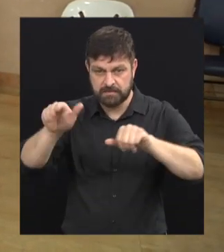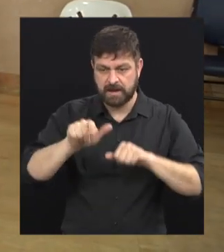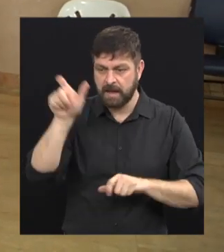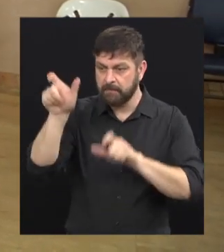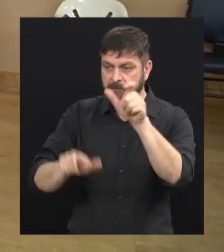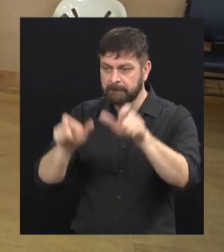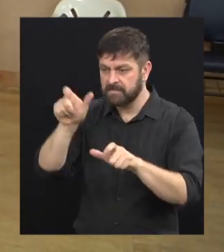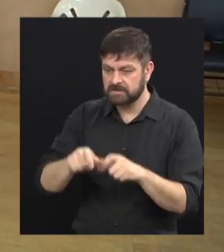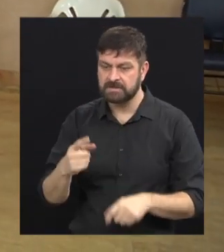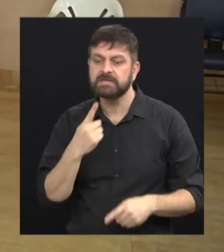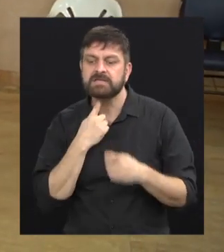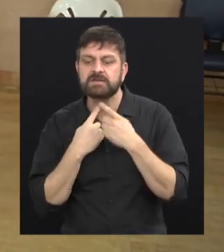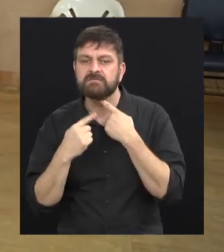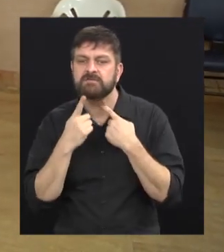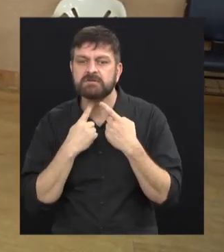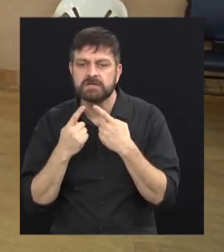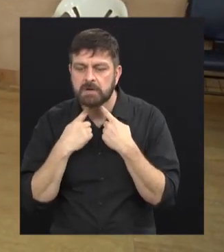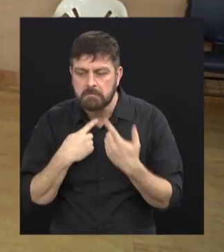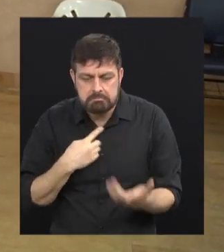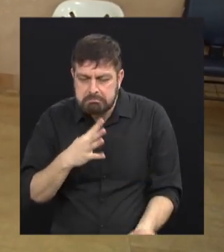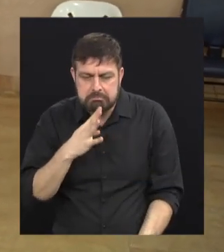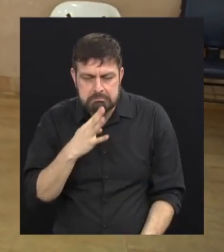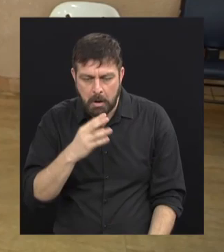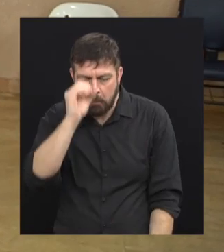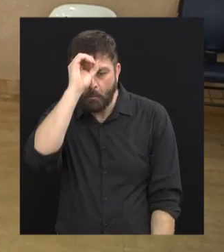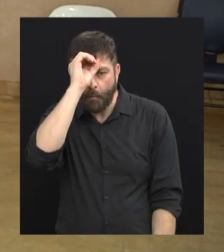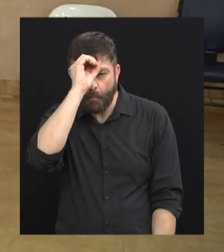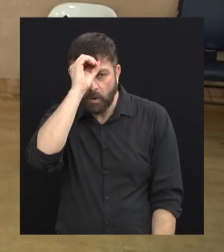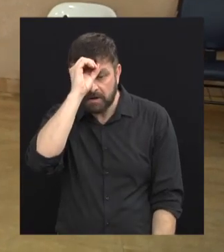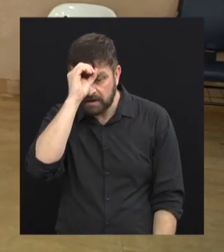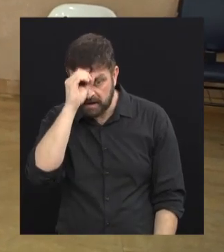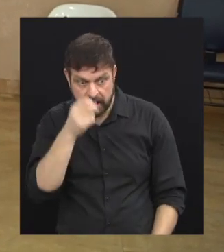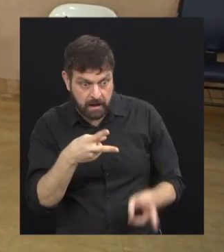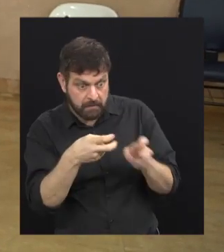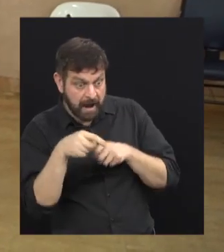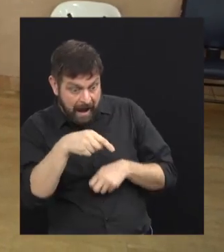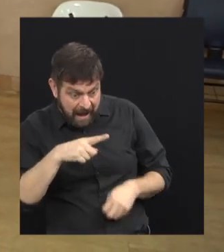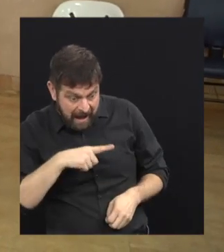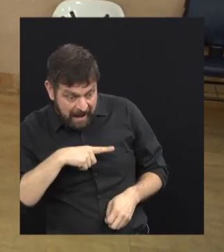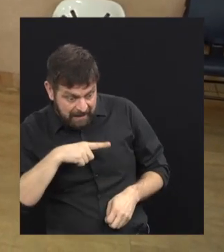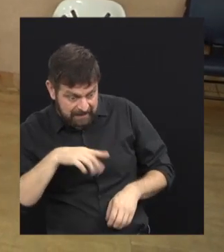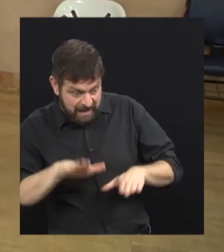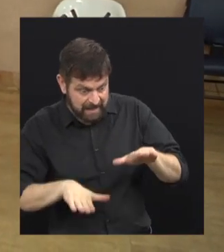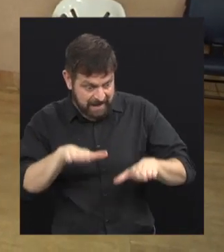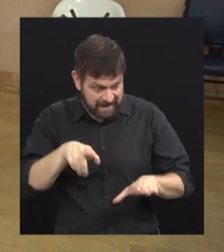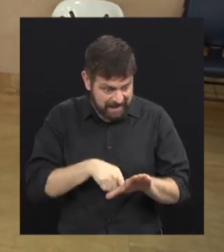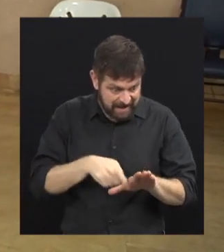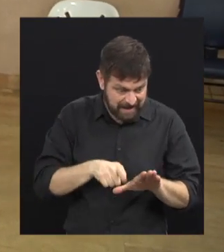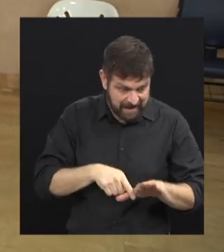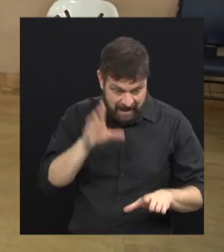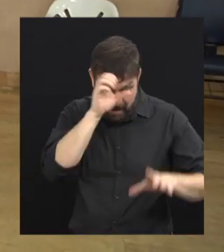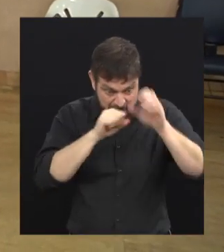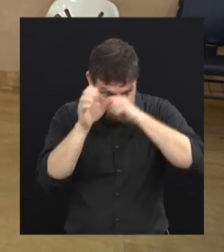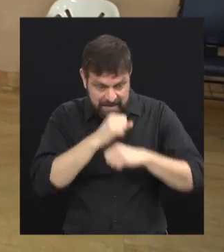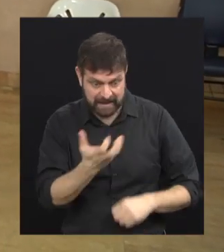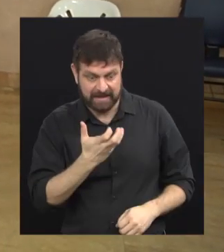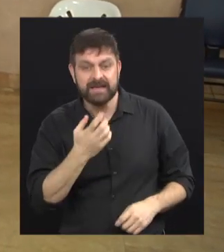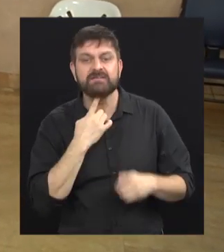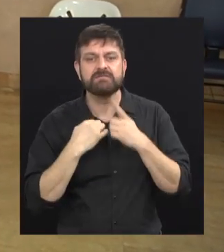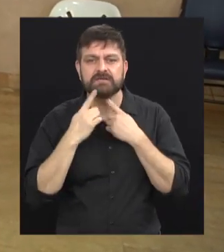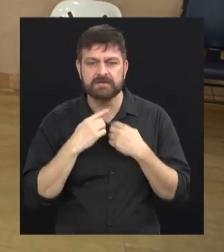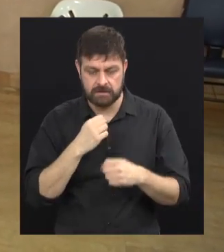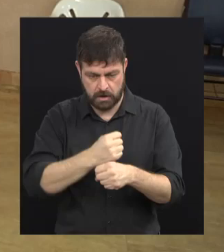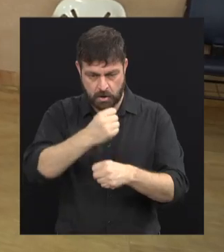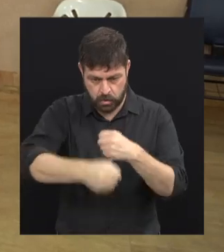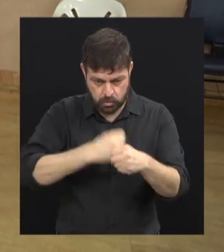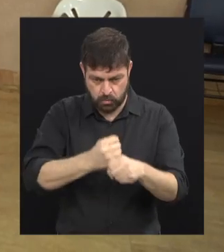fora que tem vontade de fazer. E um não conhece. Aí quando vê que aqui tem, aí fica louco pra entrar aqui. Mas no final do